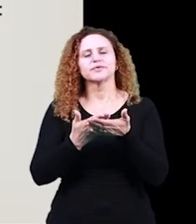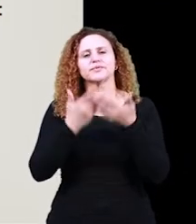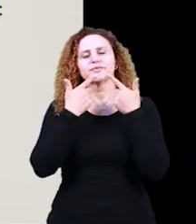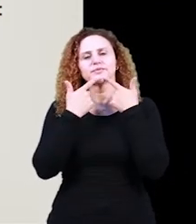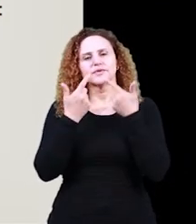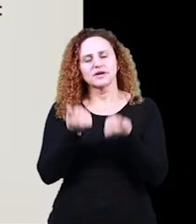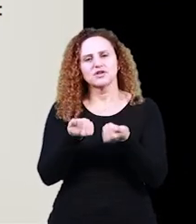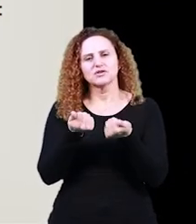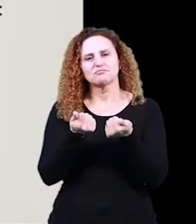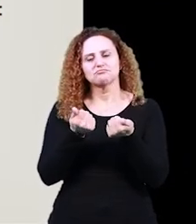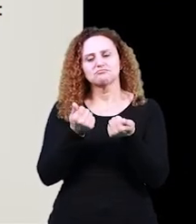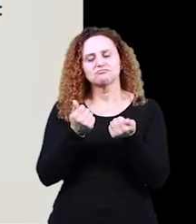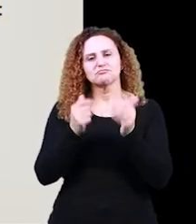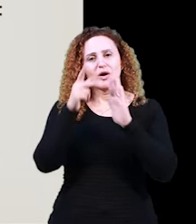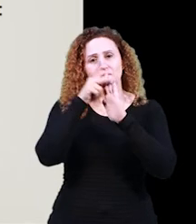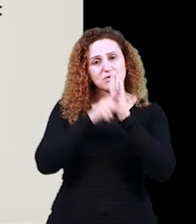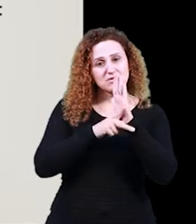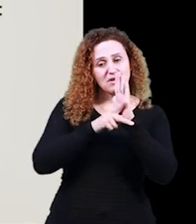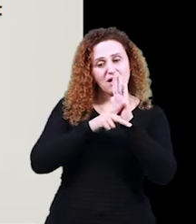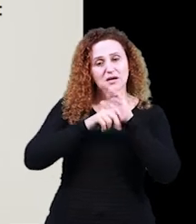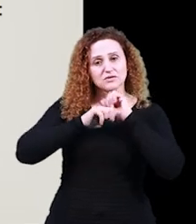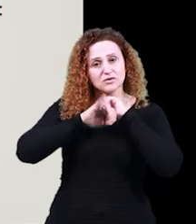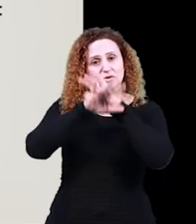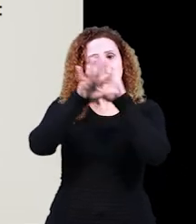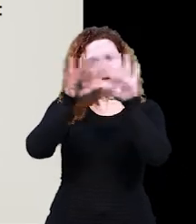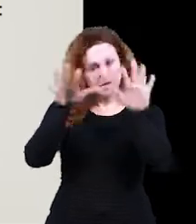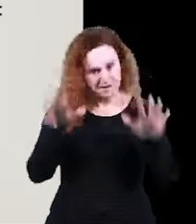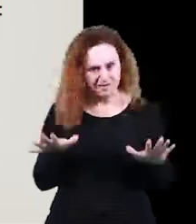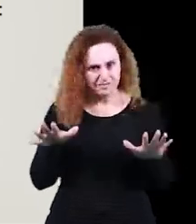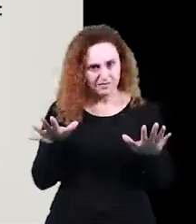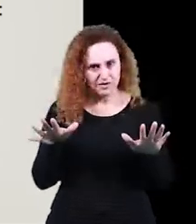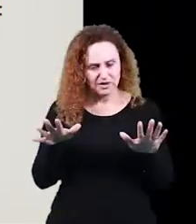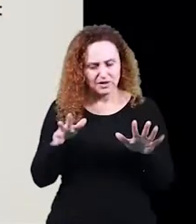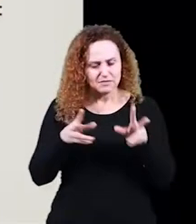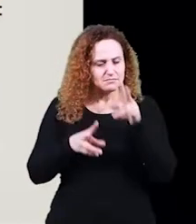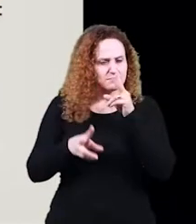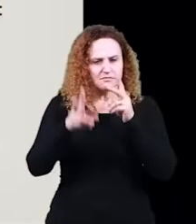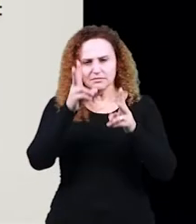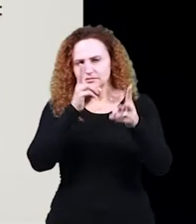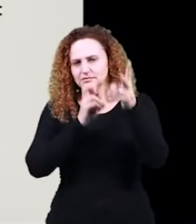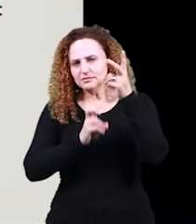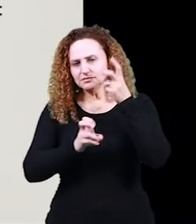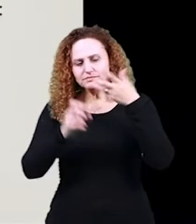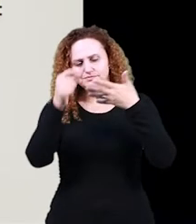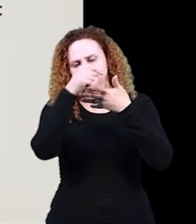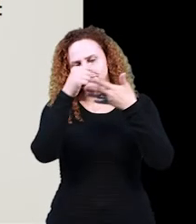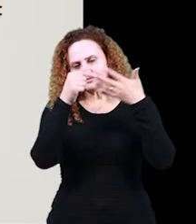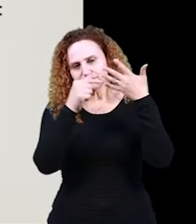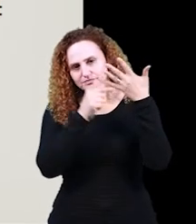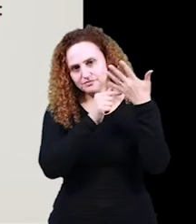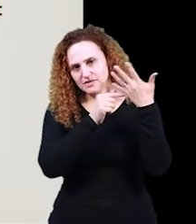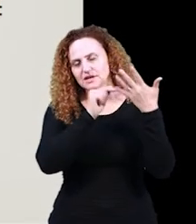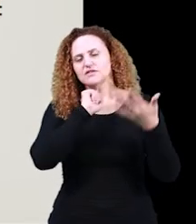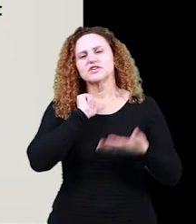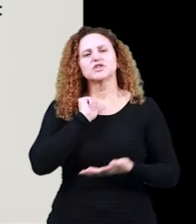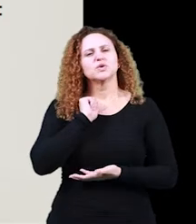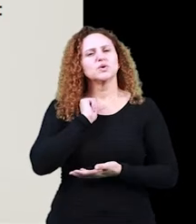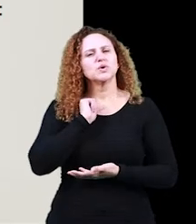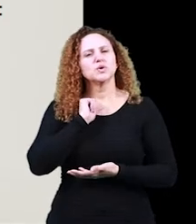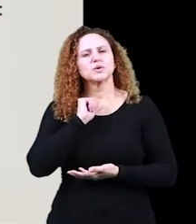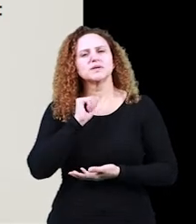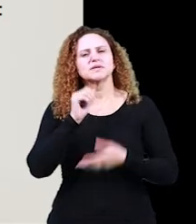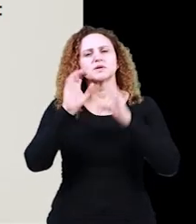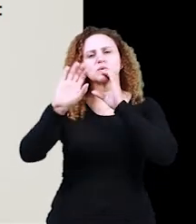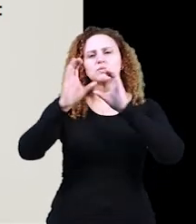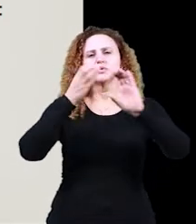linguísticos é o processo comunicativo amplo. Então ele identifica os fatores constitutivos de todo o ato de comunicação